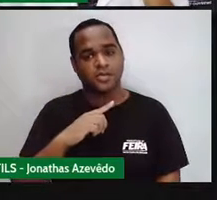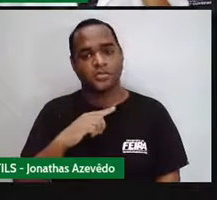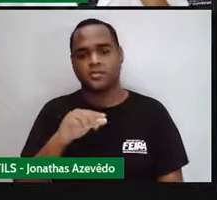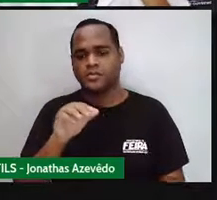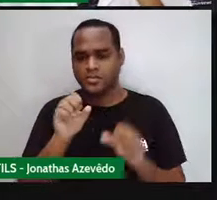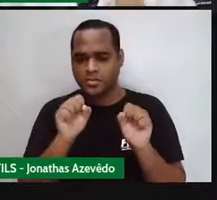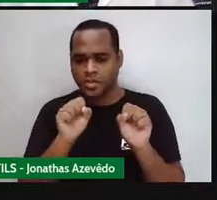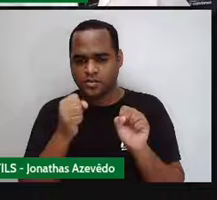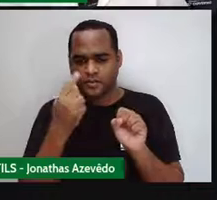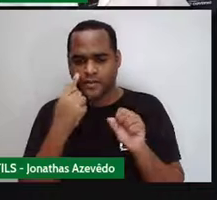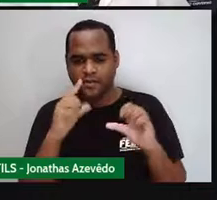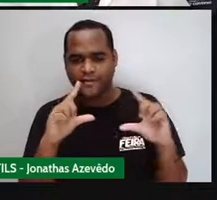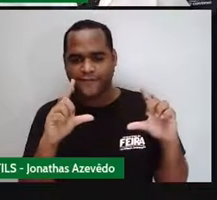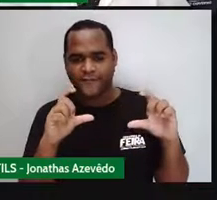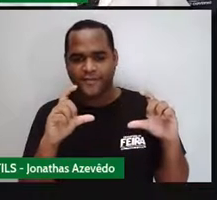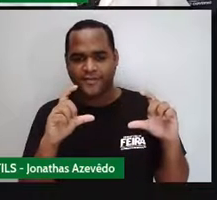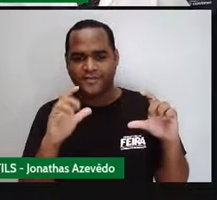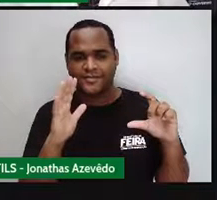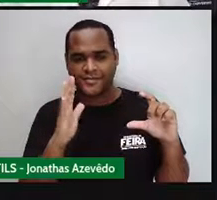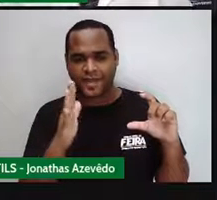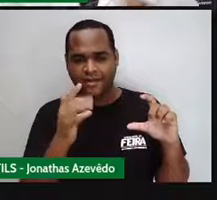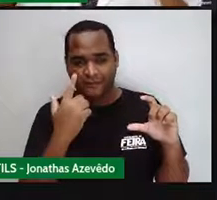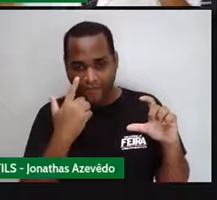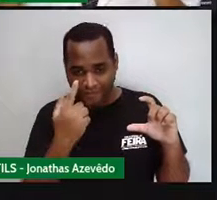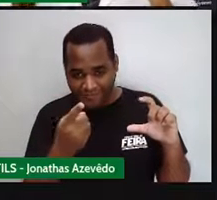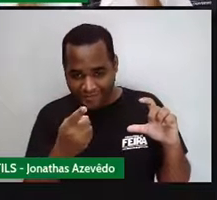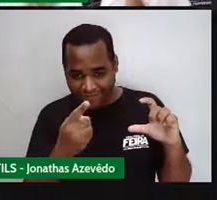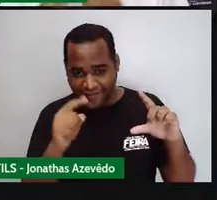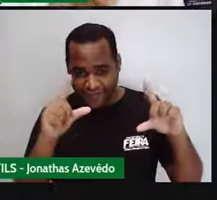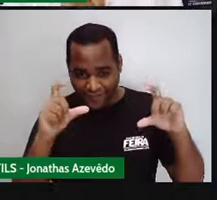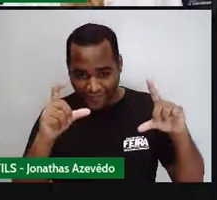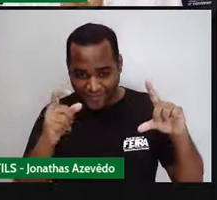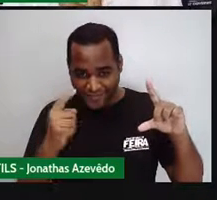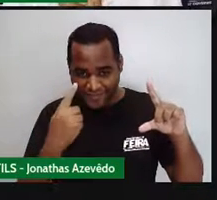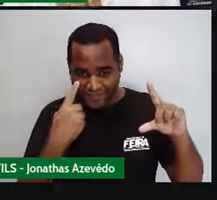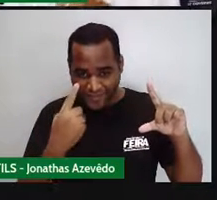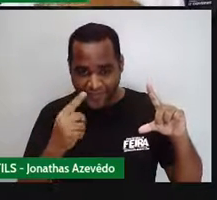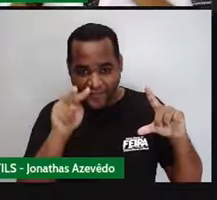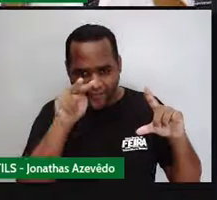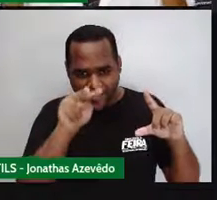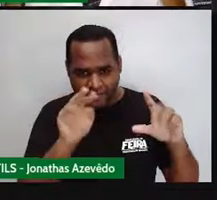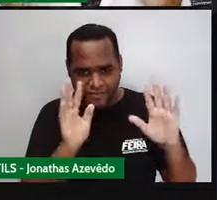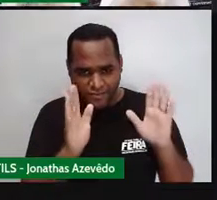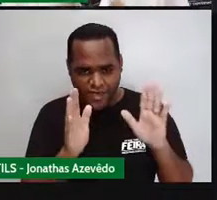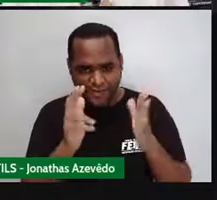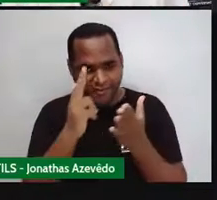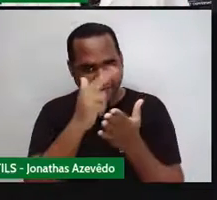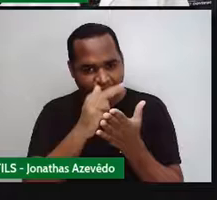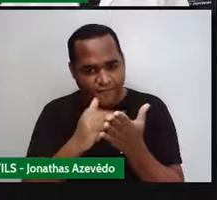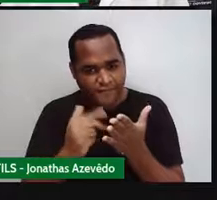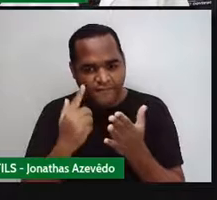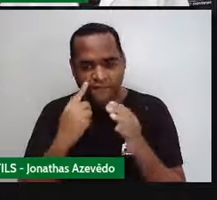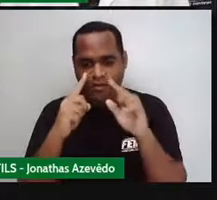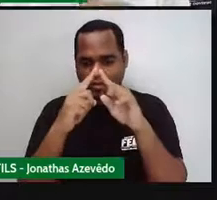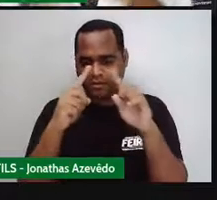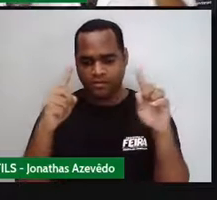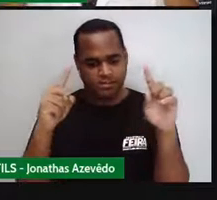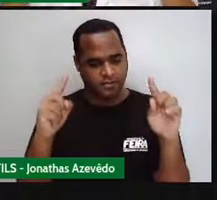olhe a figura, tá? Olha a figura, olha o retângulo,